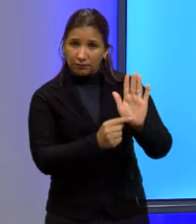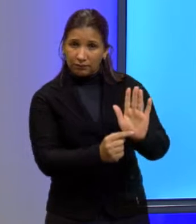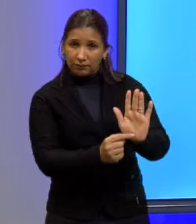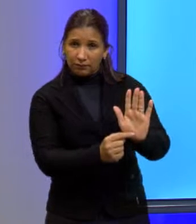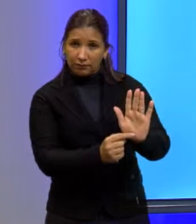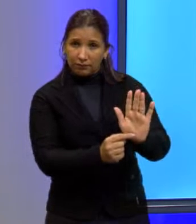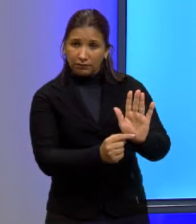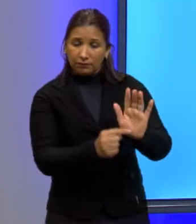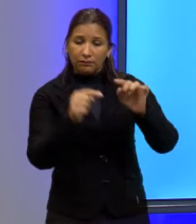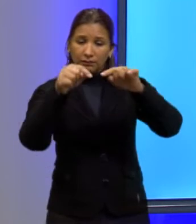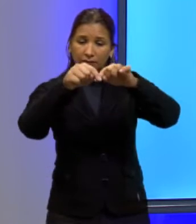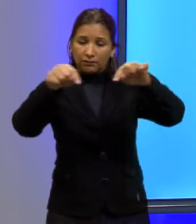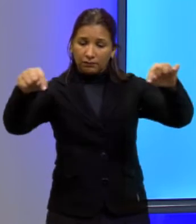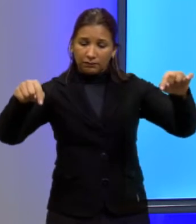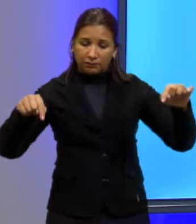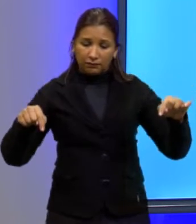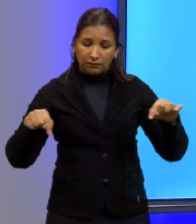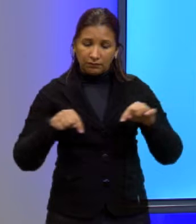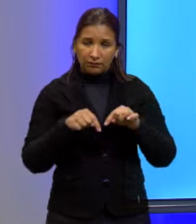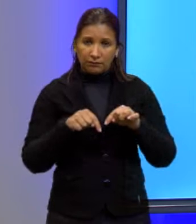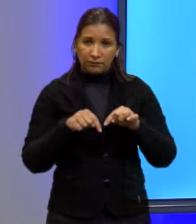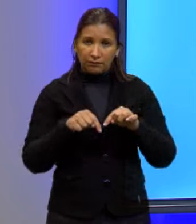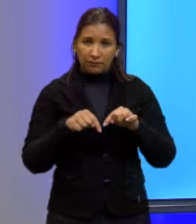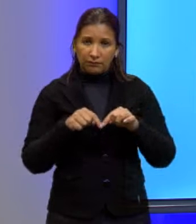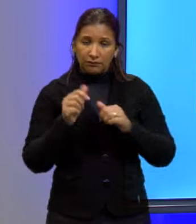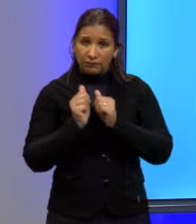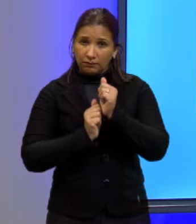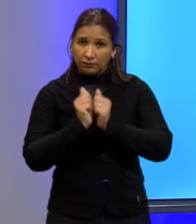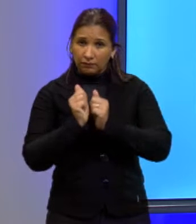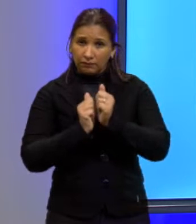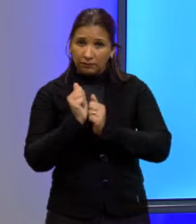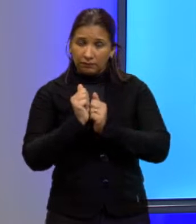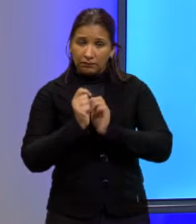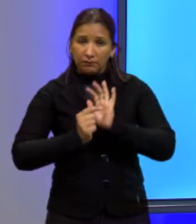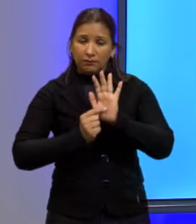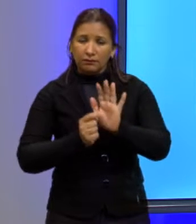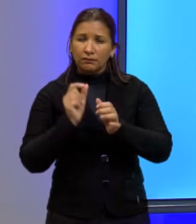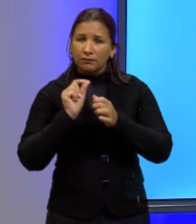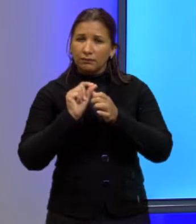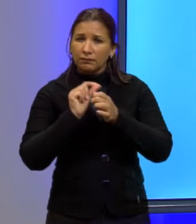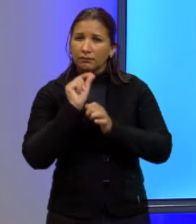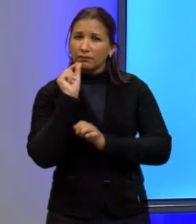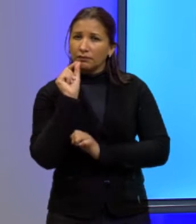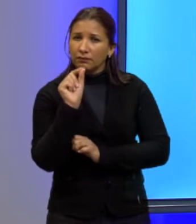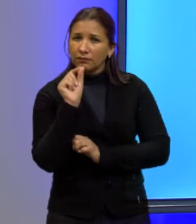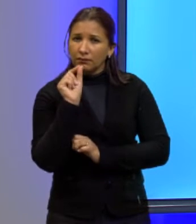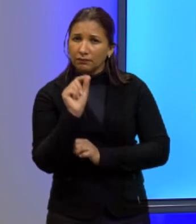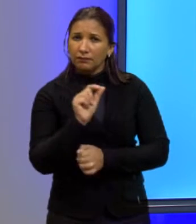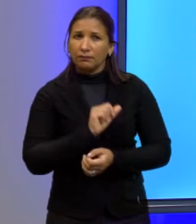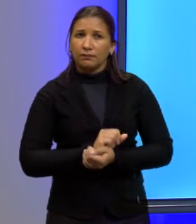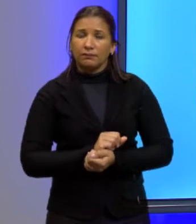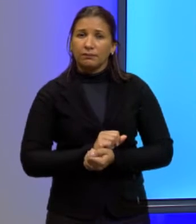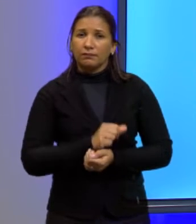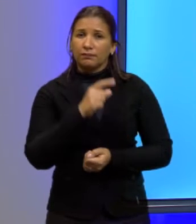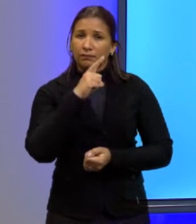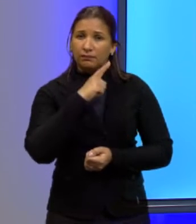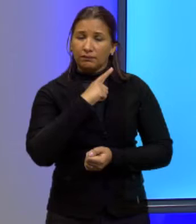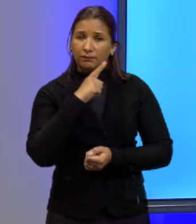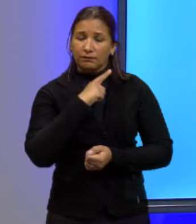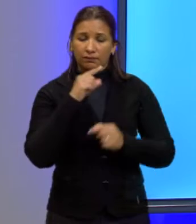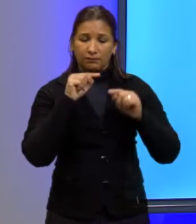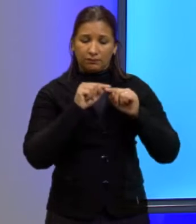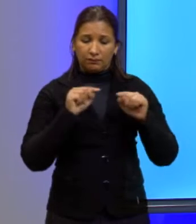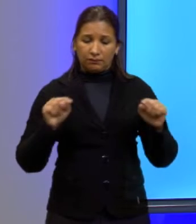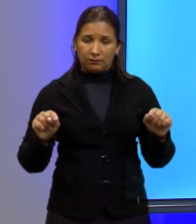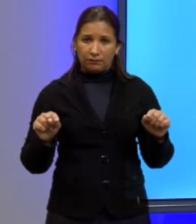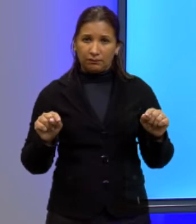deste terreno, né? Da empresa, mostrando que ela vai fazer o quê? Que ela tem no retângulo